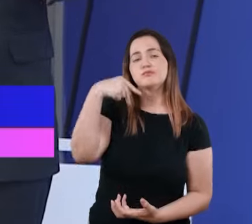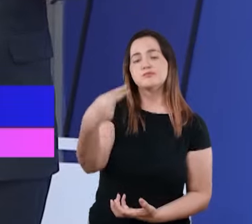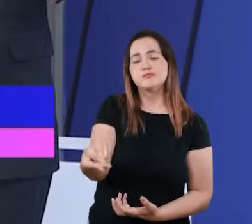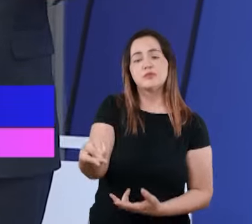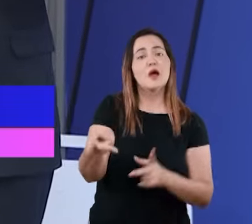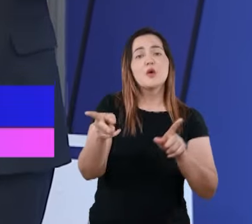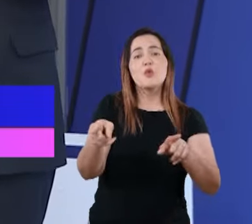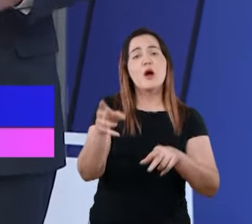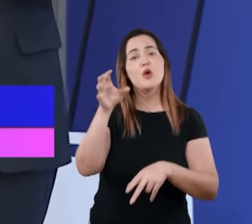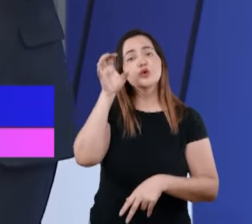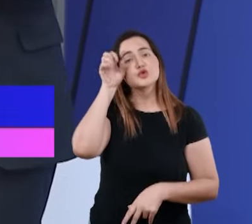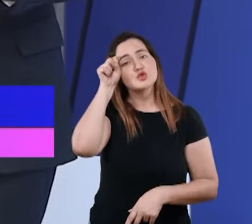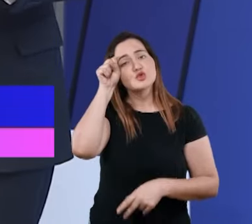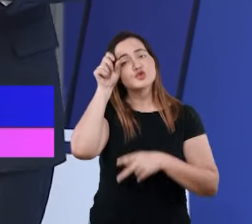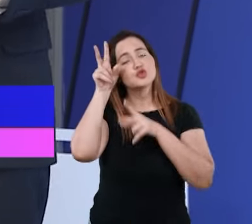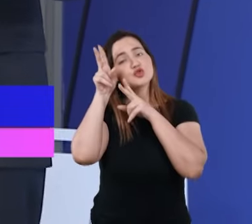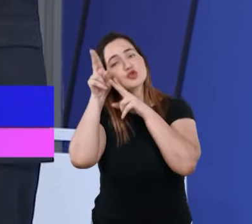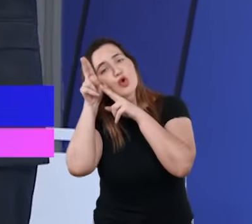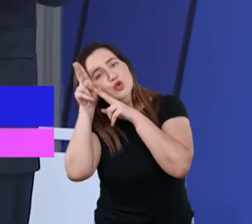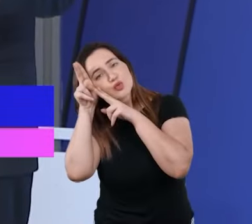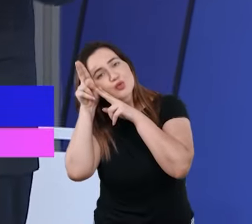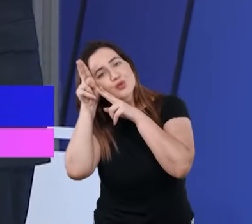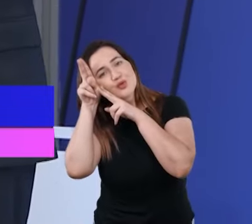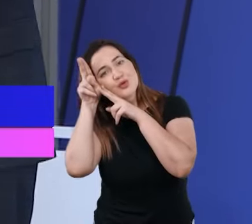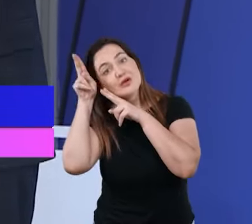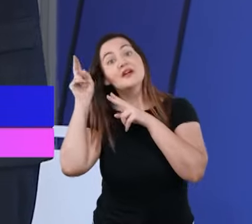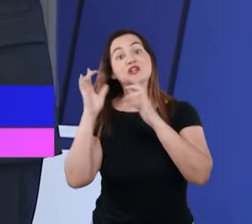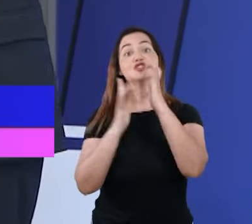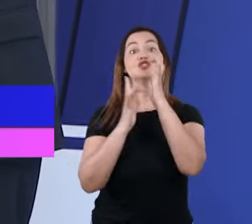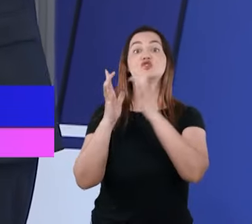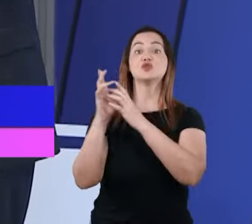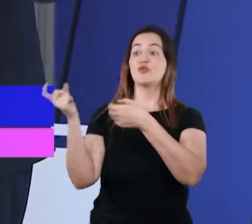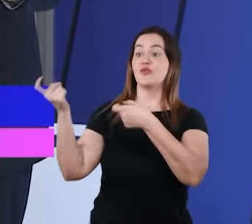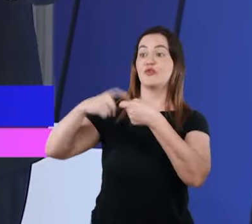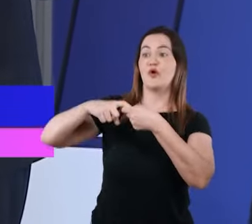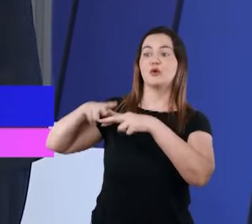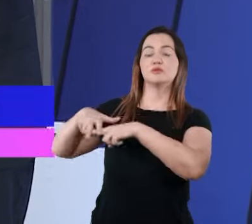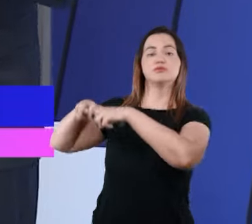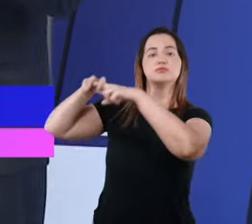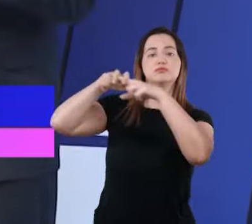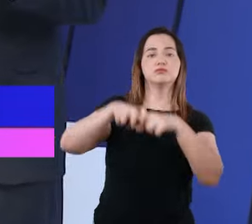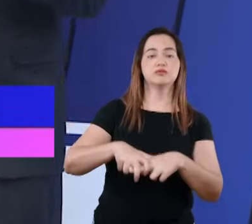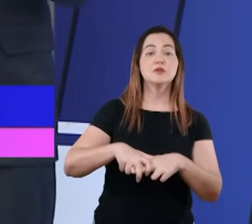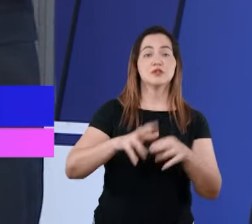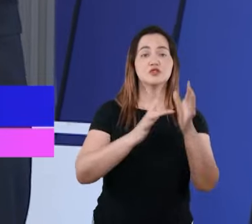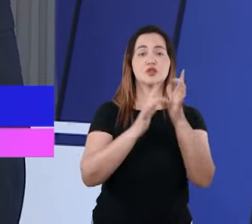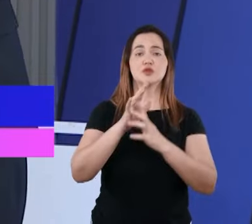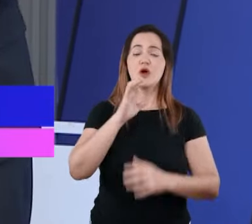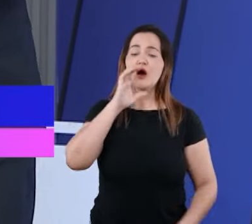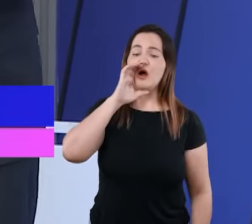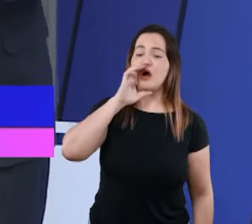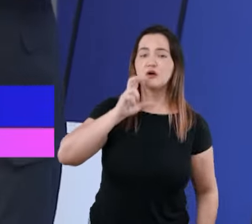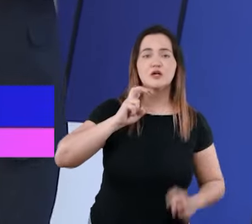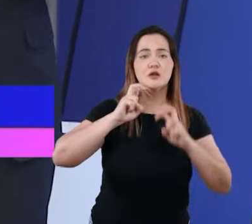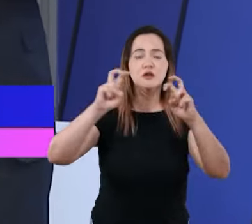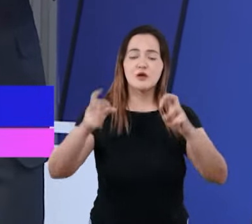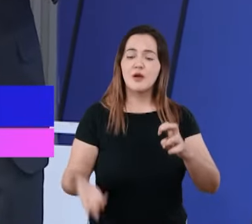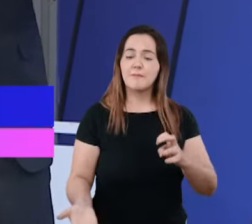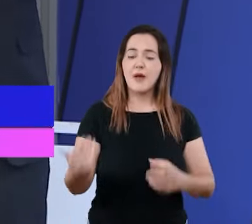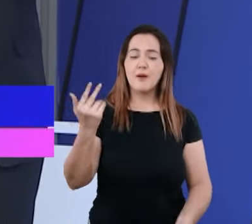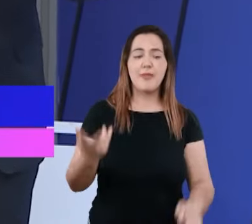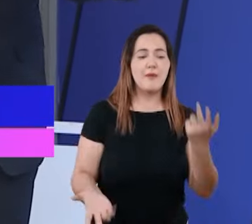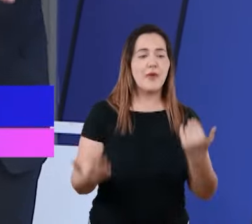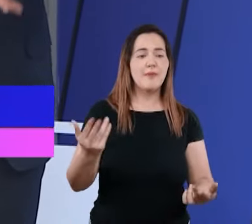A Bíblia nos diz que na volta de Cristo, os mortos em Cristo vão ressuscitar primeiro. E depois do milênio, os